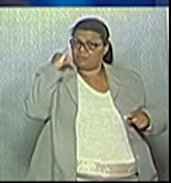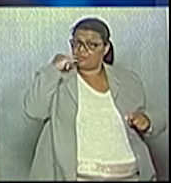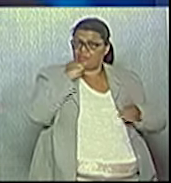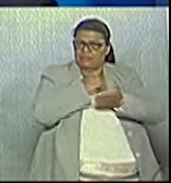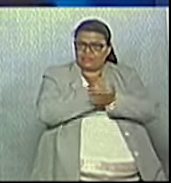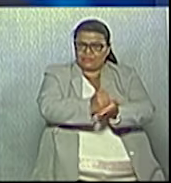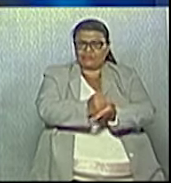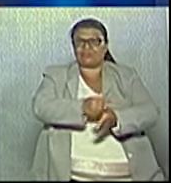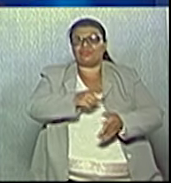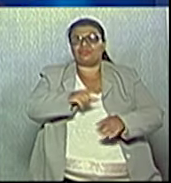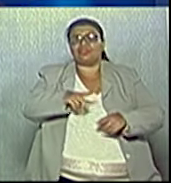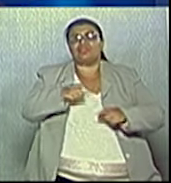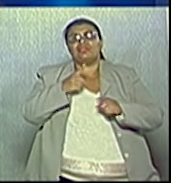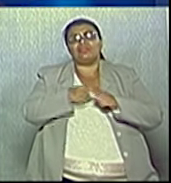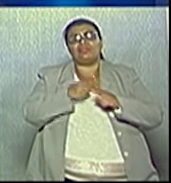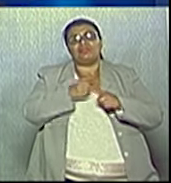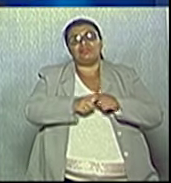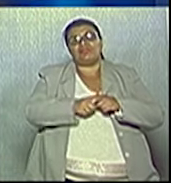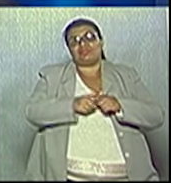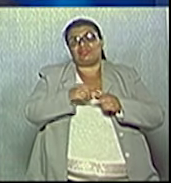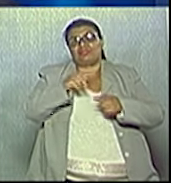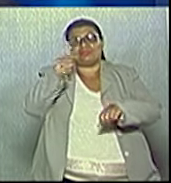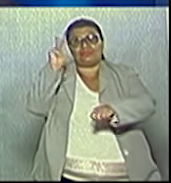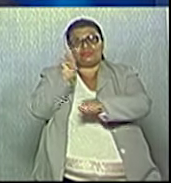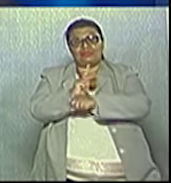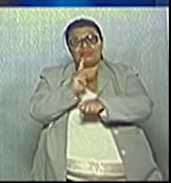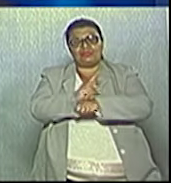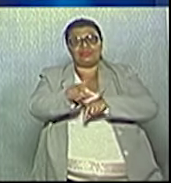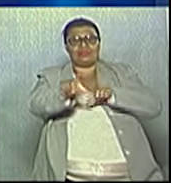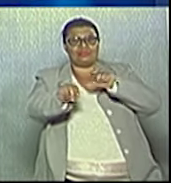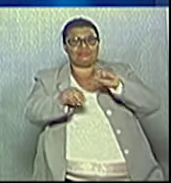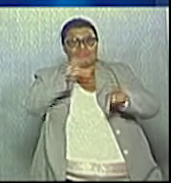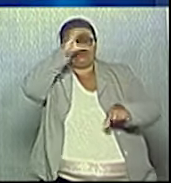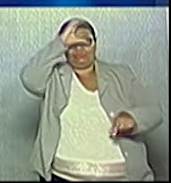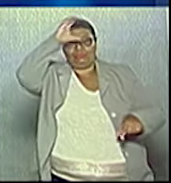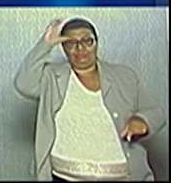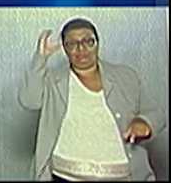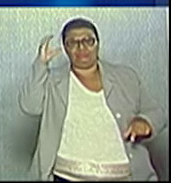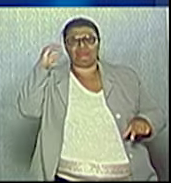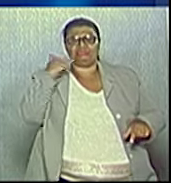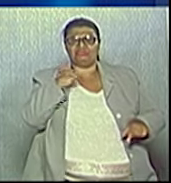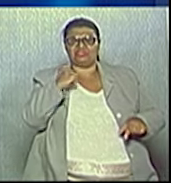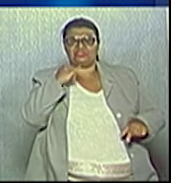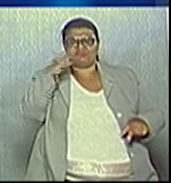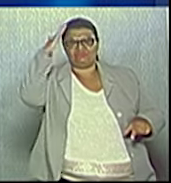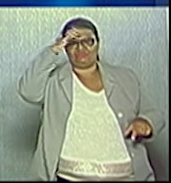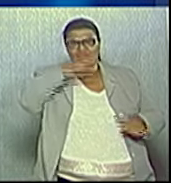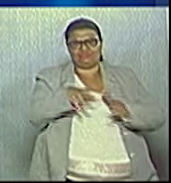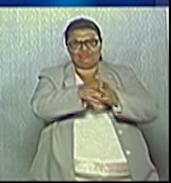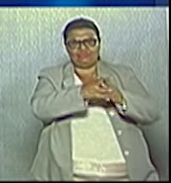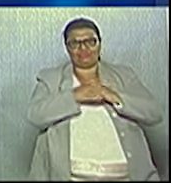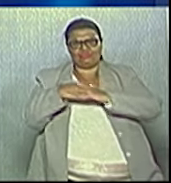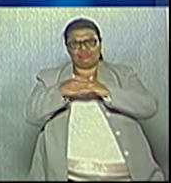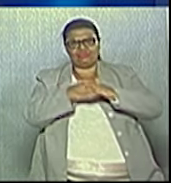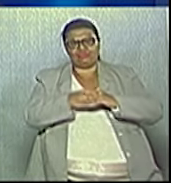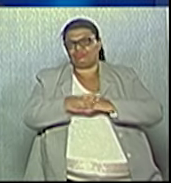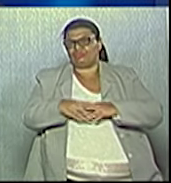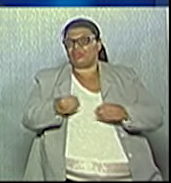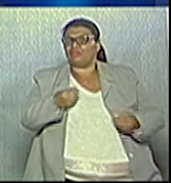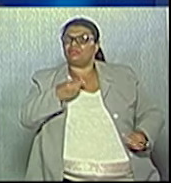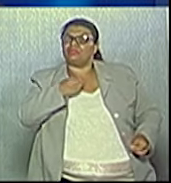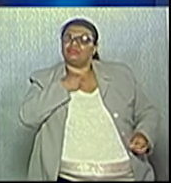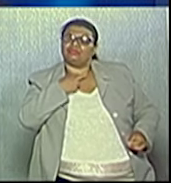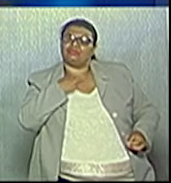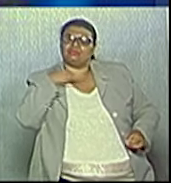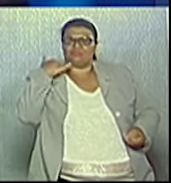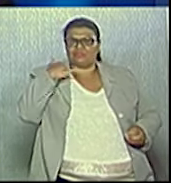PT e porque foi preterido na escolha do candidato, você saiu atirando no PT. segundos. Gente, não se cospe no prato em que